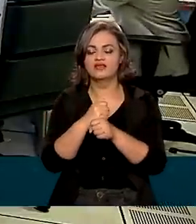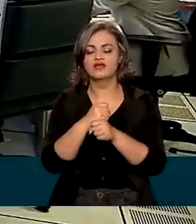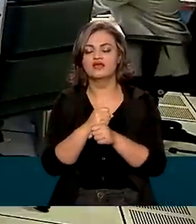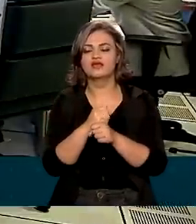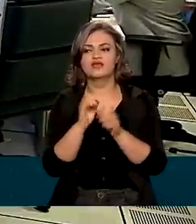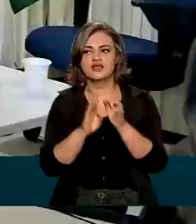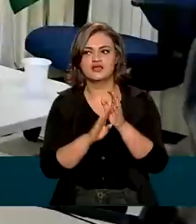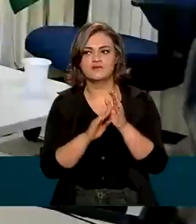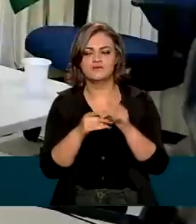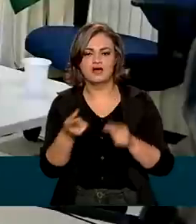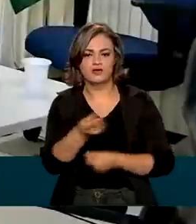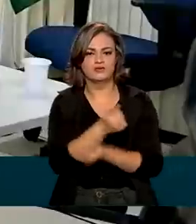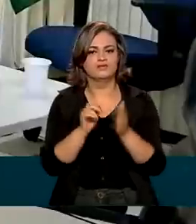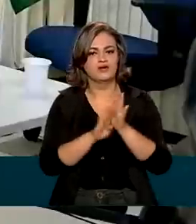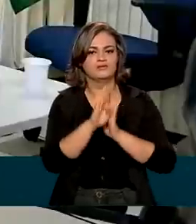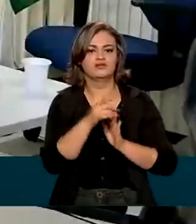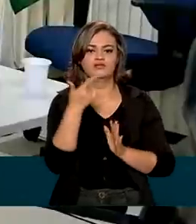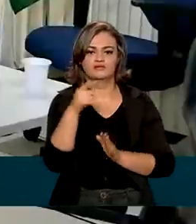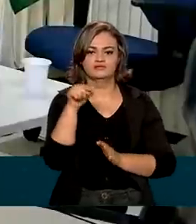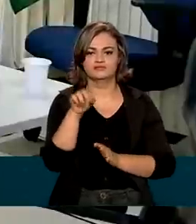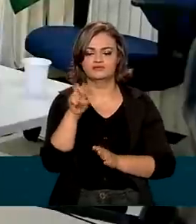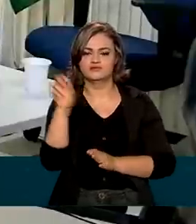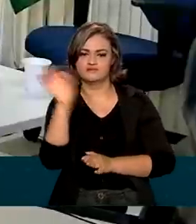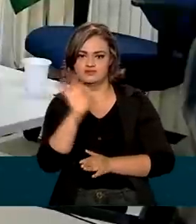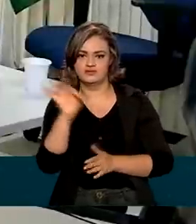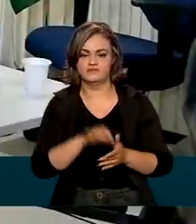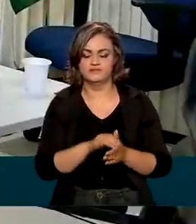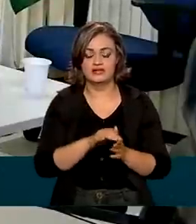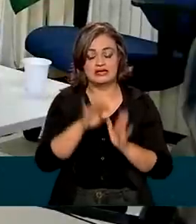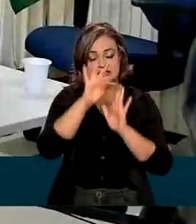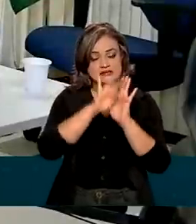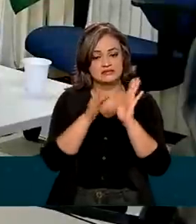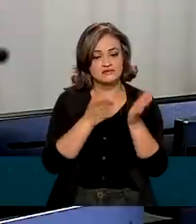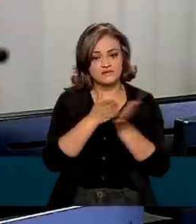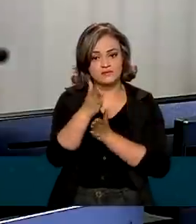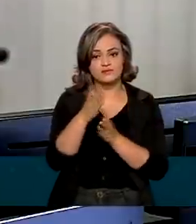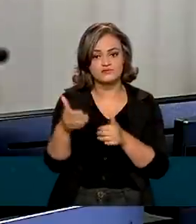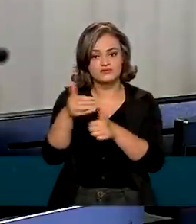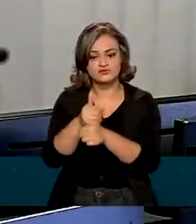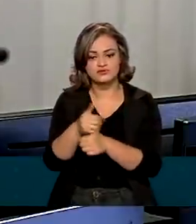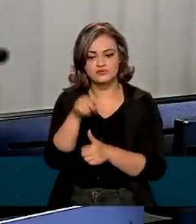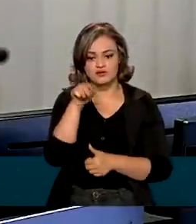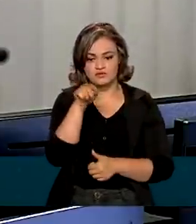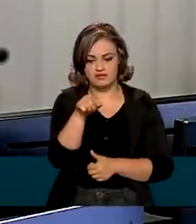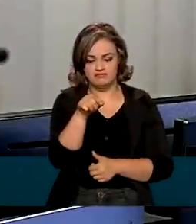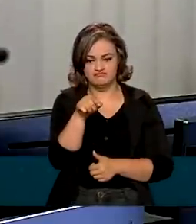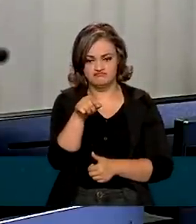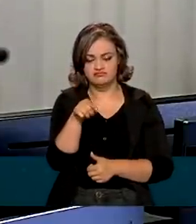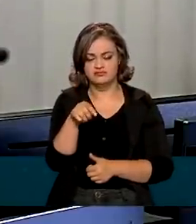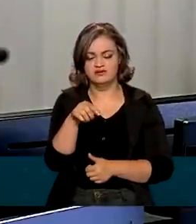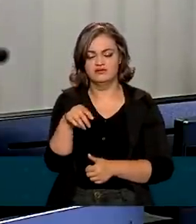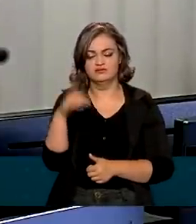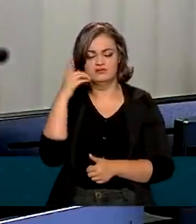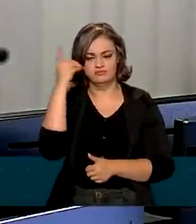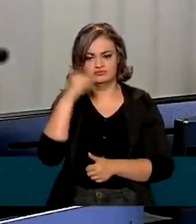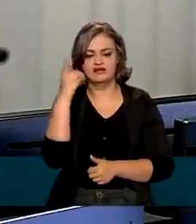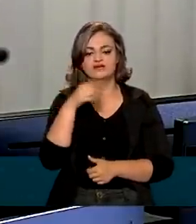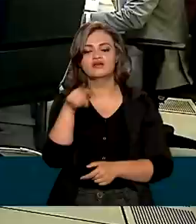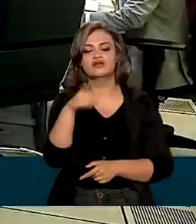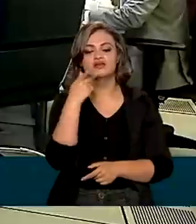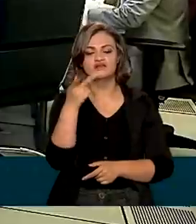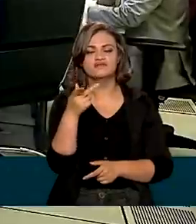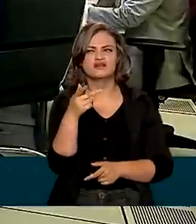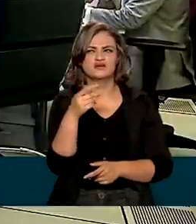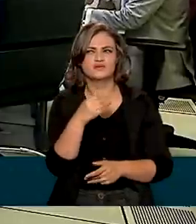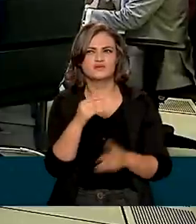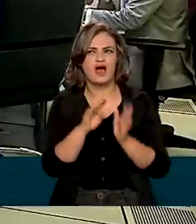da economia de 2,5%. O texto aprovado foi o substitutivo do relator, o deputado Juscelino Filho, que prevê aumento